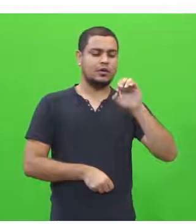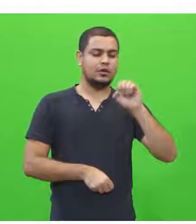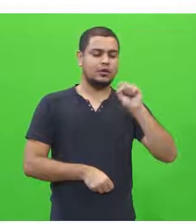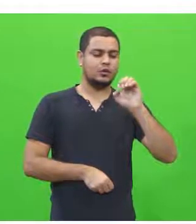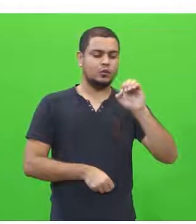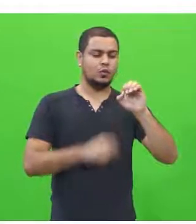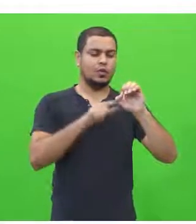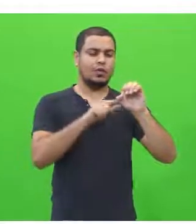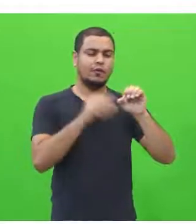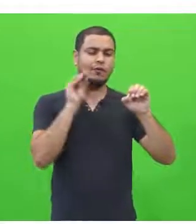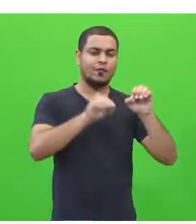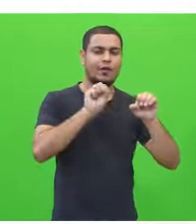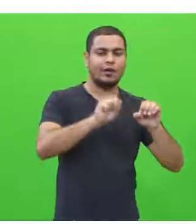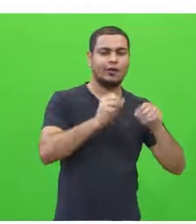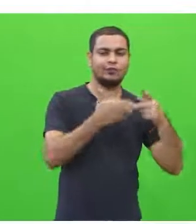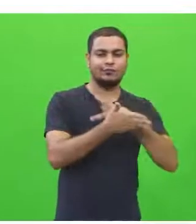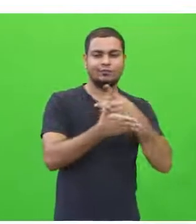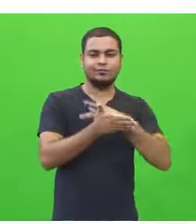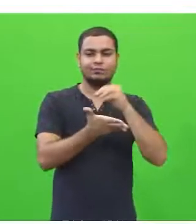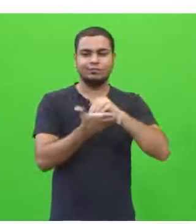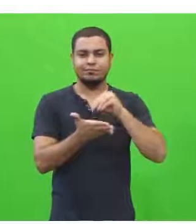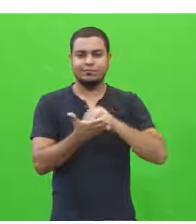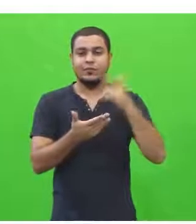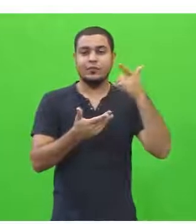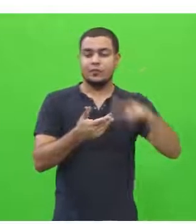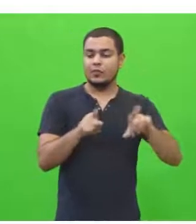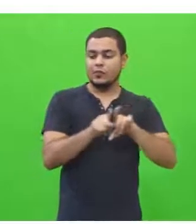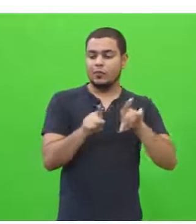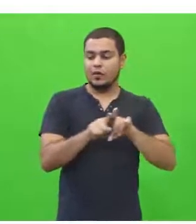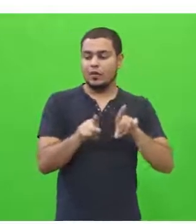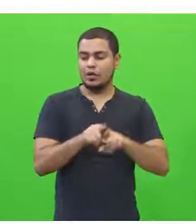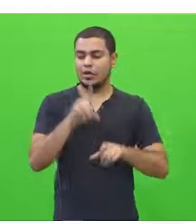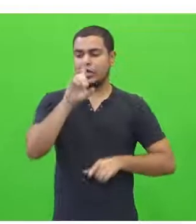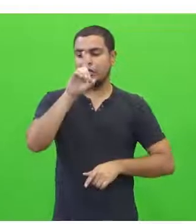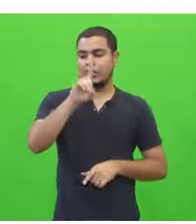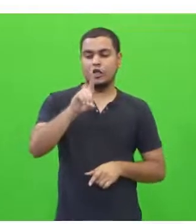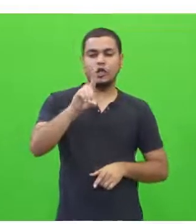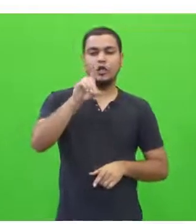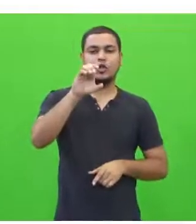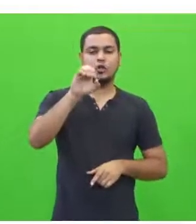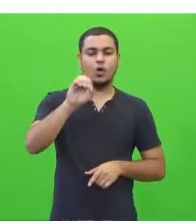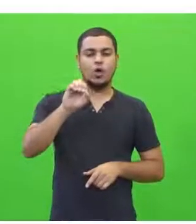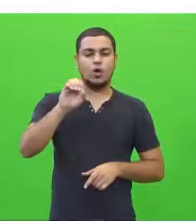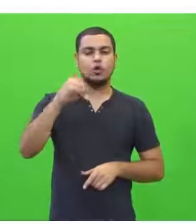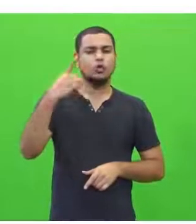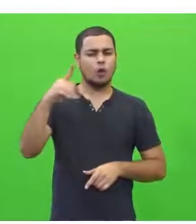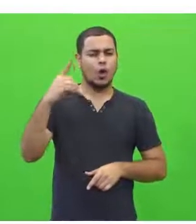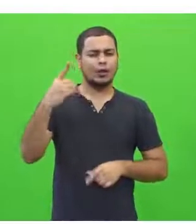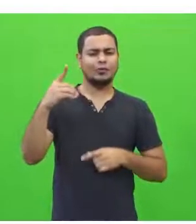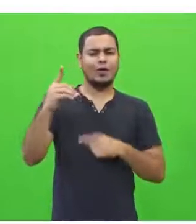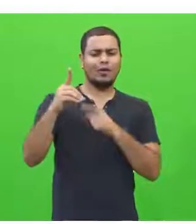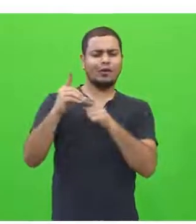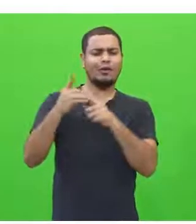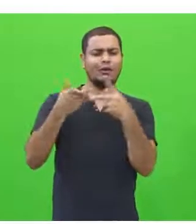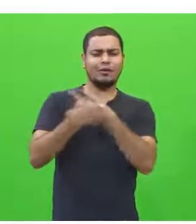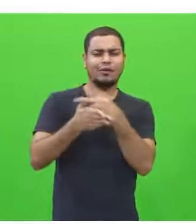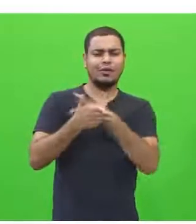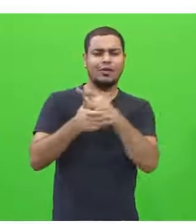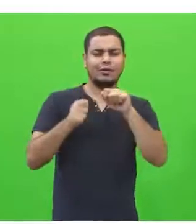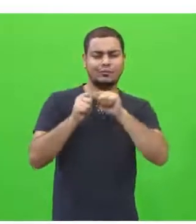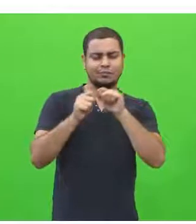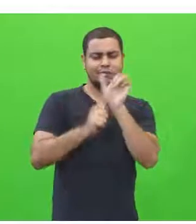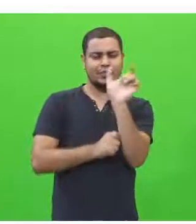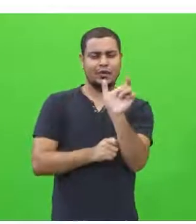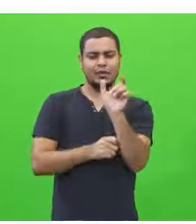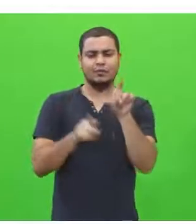Temos em destaque, em vermelho, dólares. São dólares. Cotexto seria